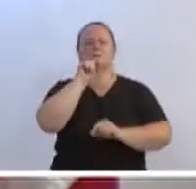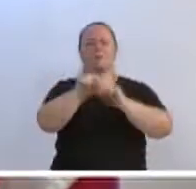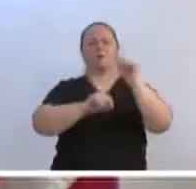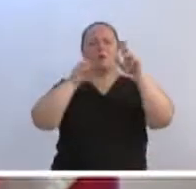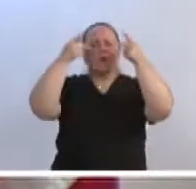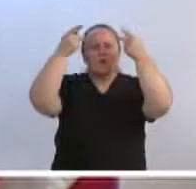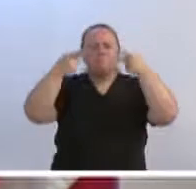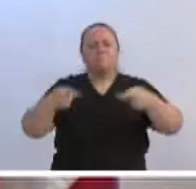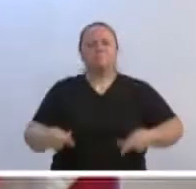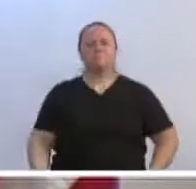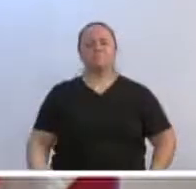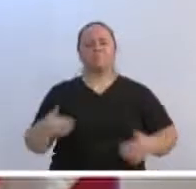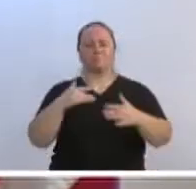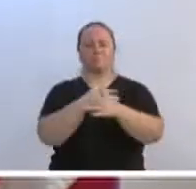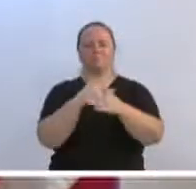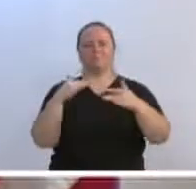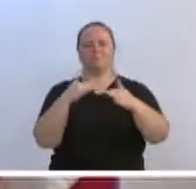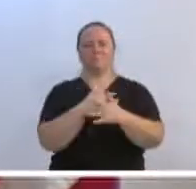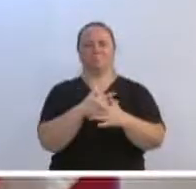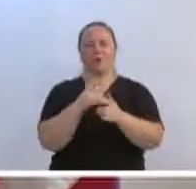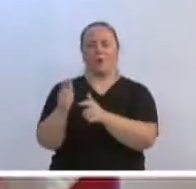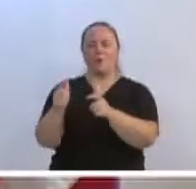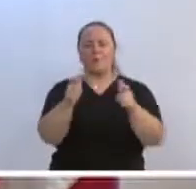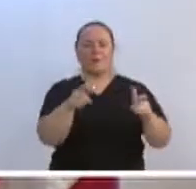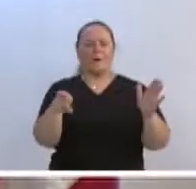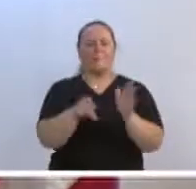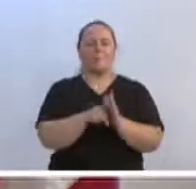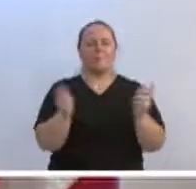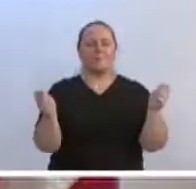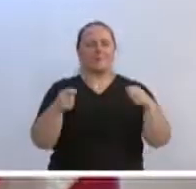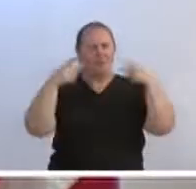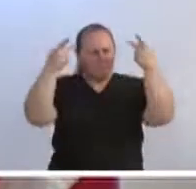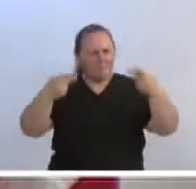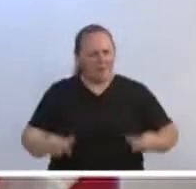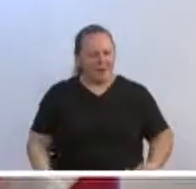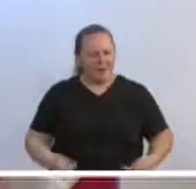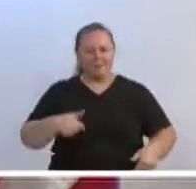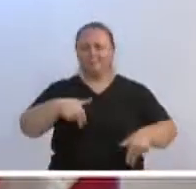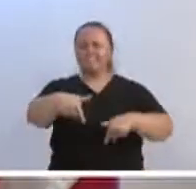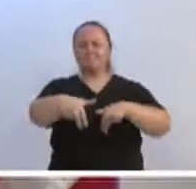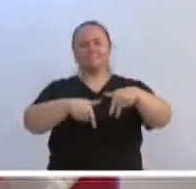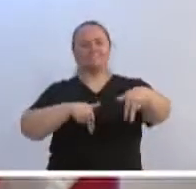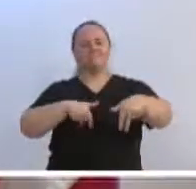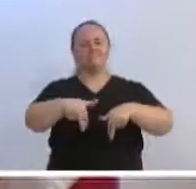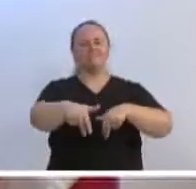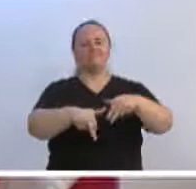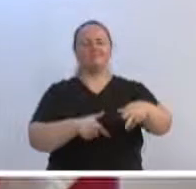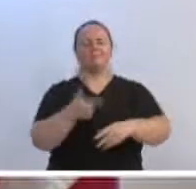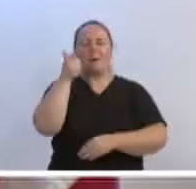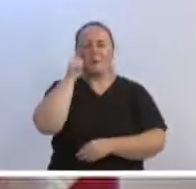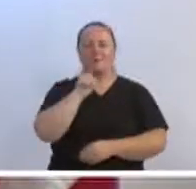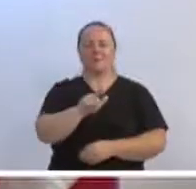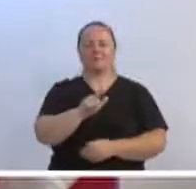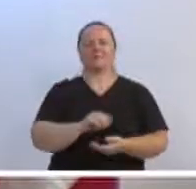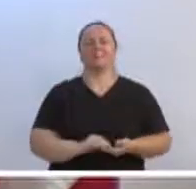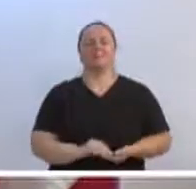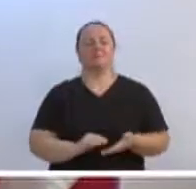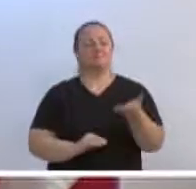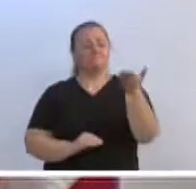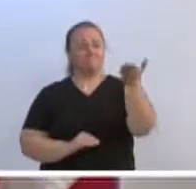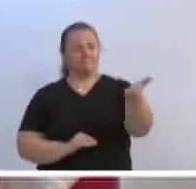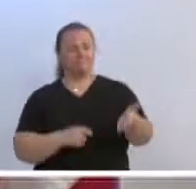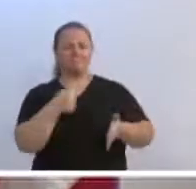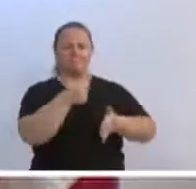trânsito, uma cidade para as pessoas, uma cidade humana. E a causa de vocês é a nossa causa,